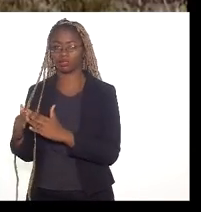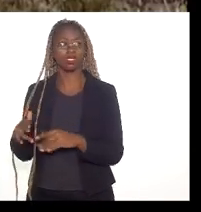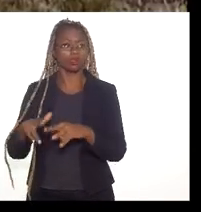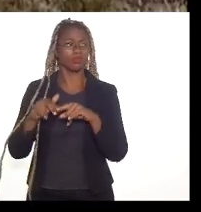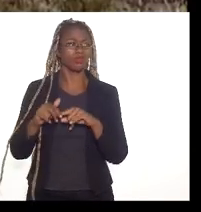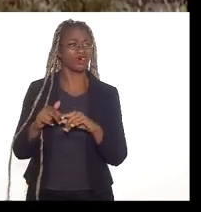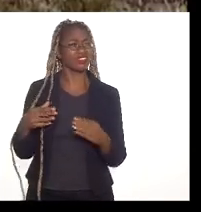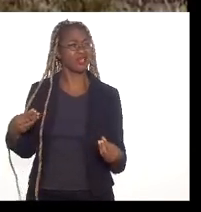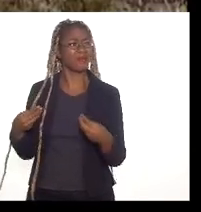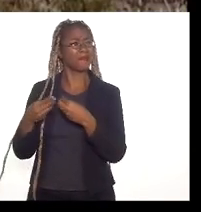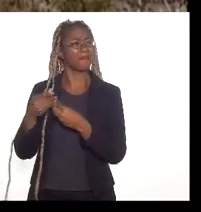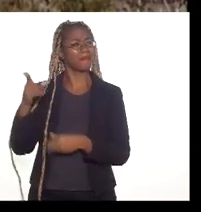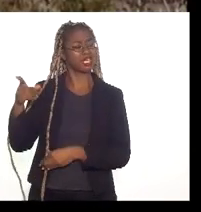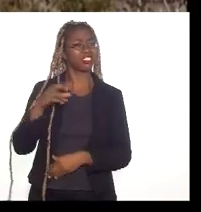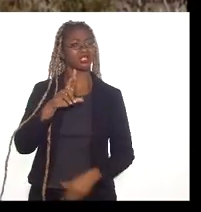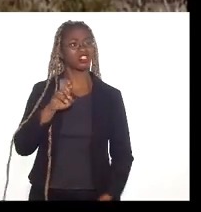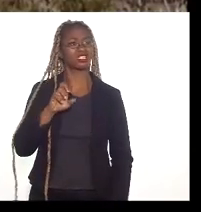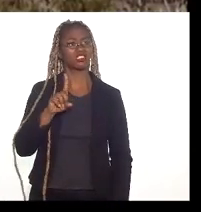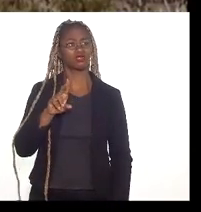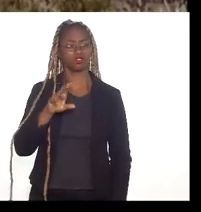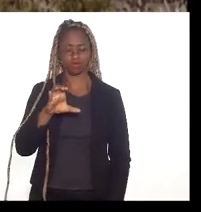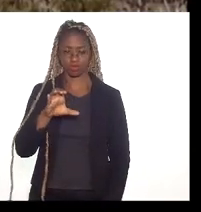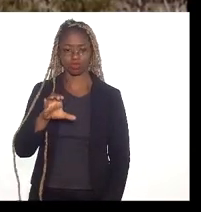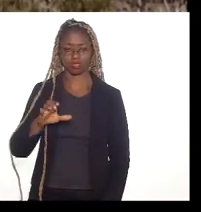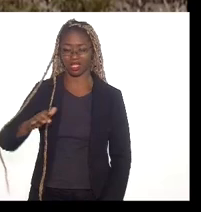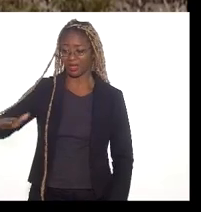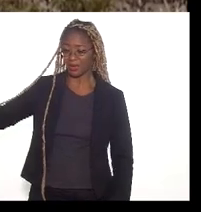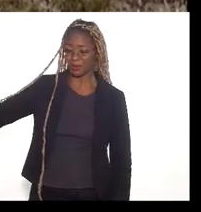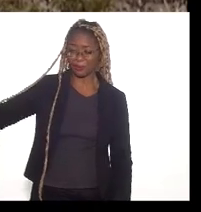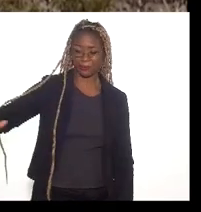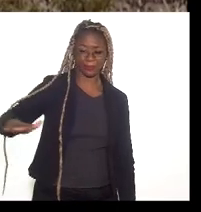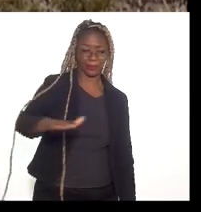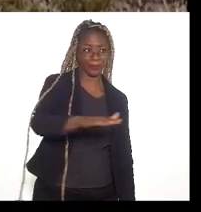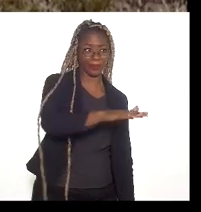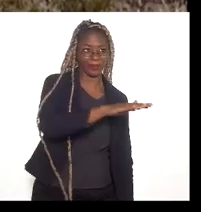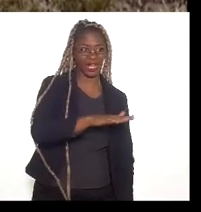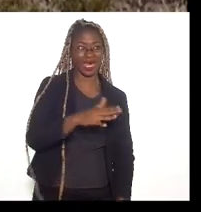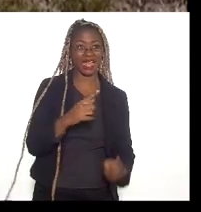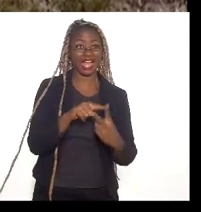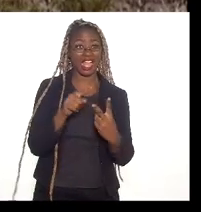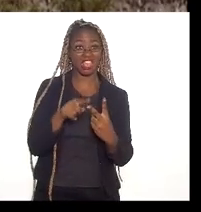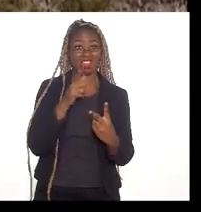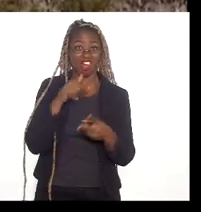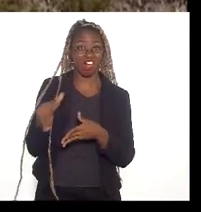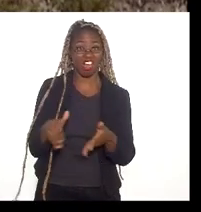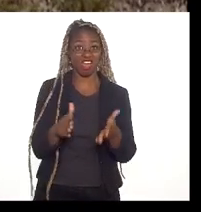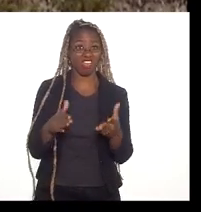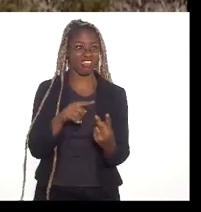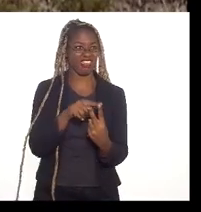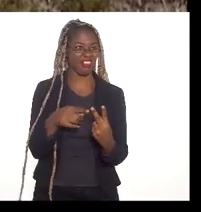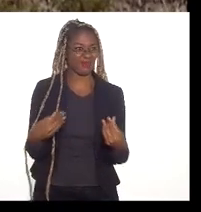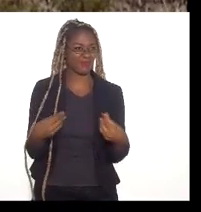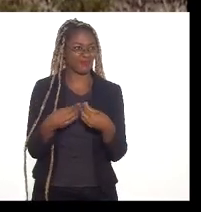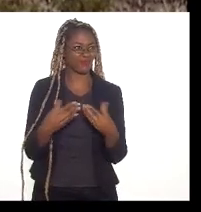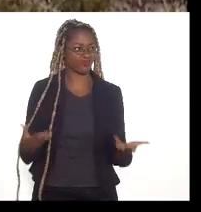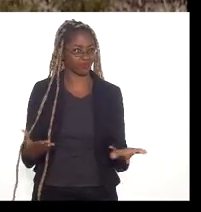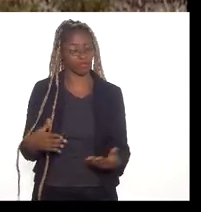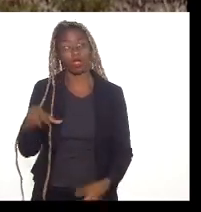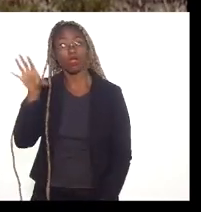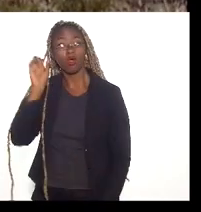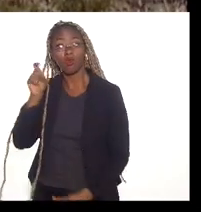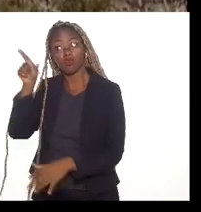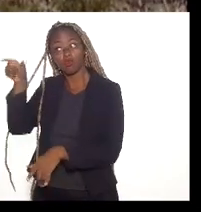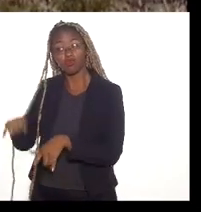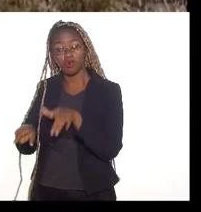refinaria de Caxias, uma área plana cortada por dois rios. O Ministério Público Federal ouviu especialistas e